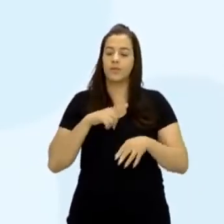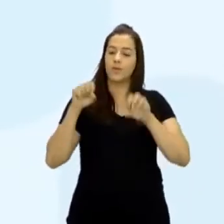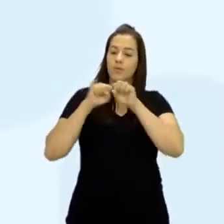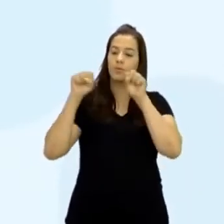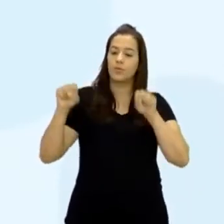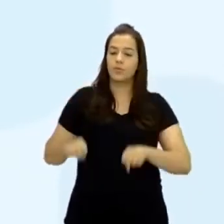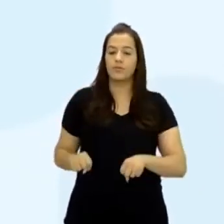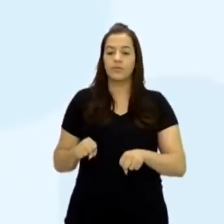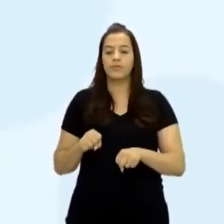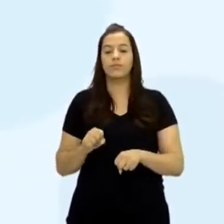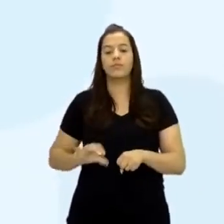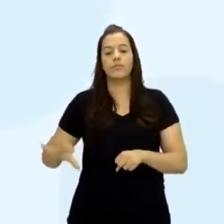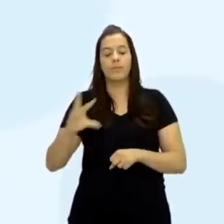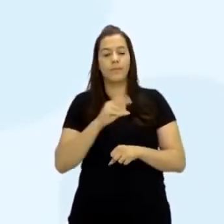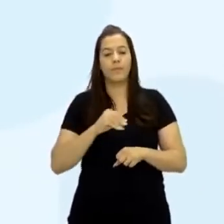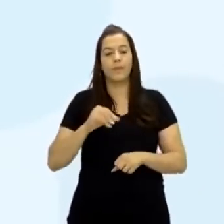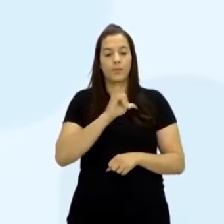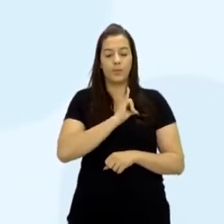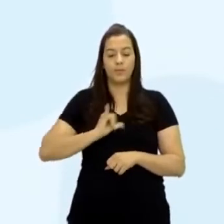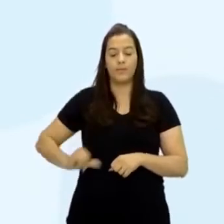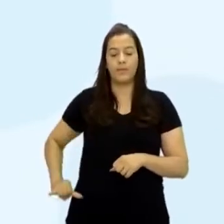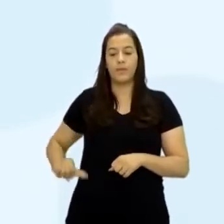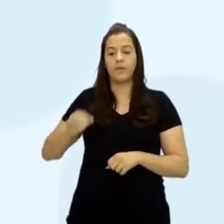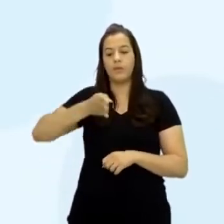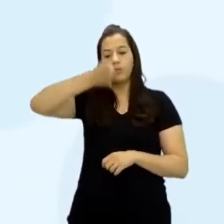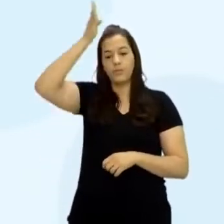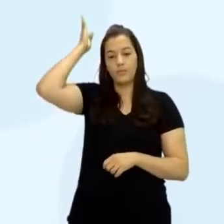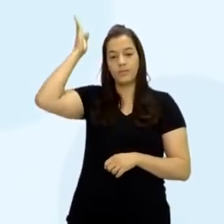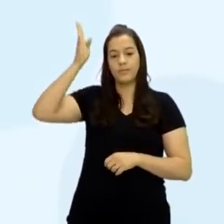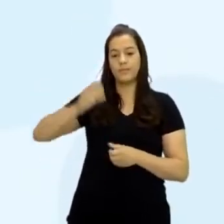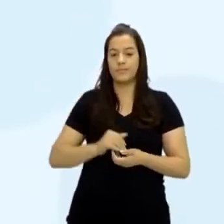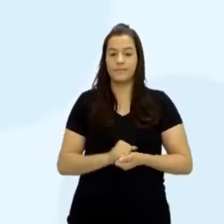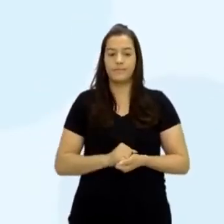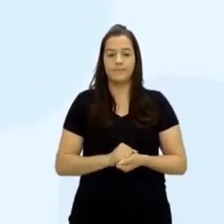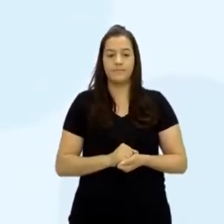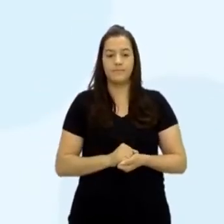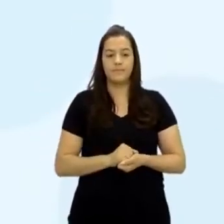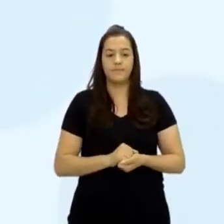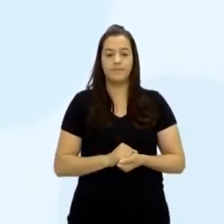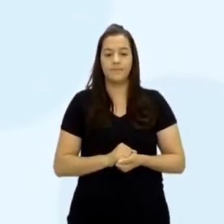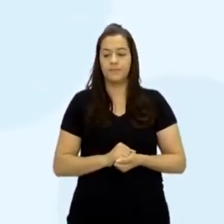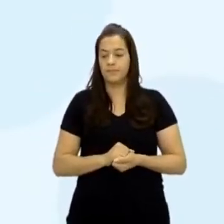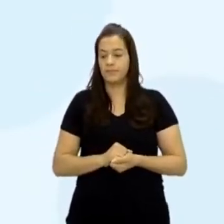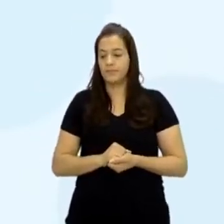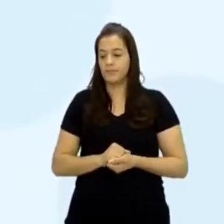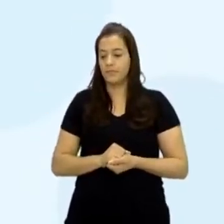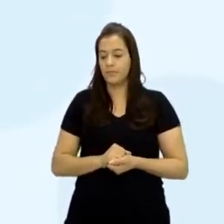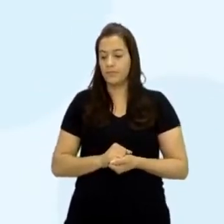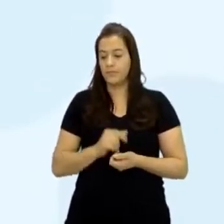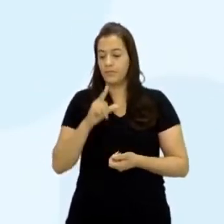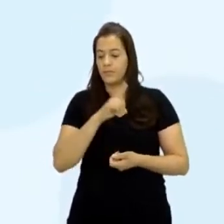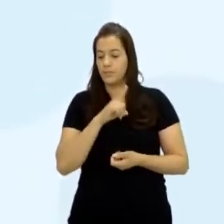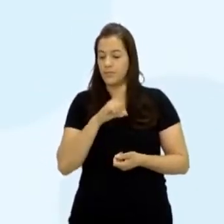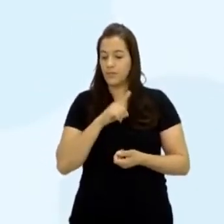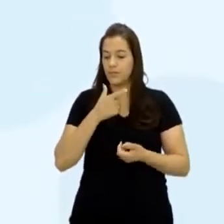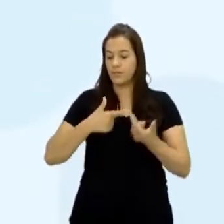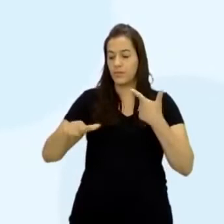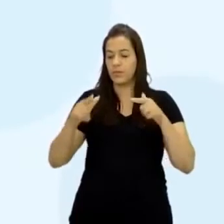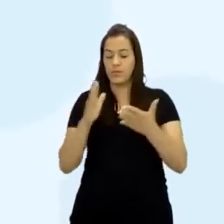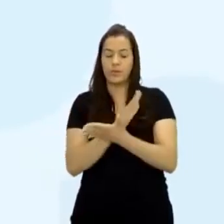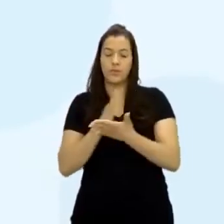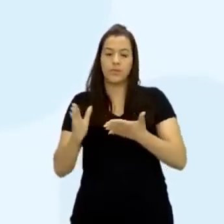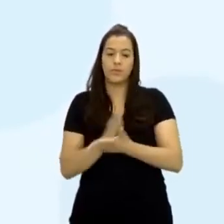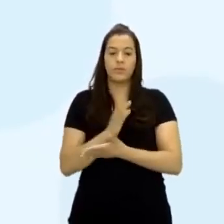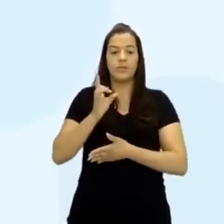do Império Romano. Temos a ruralização, porque as pessoas saem da cidade com medo dessas